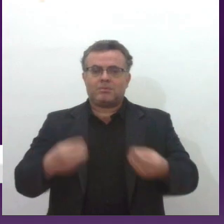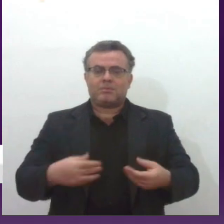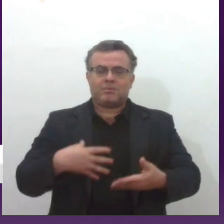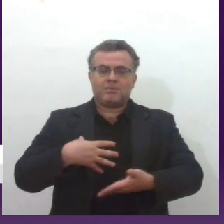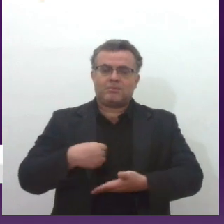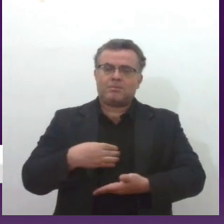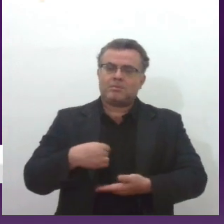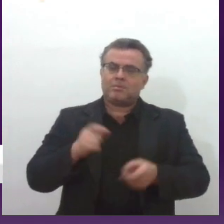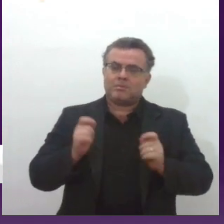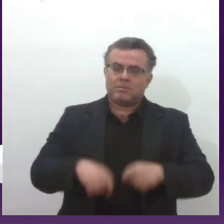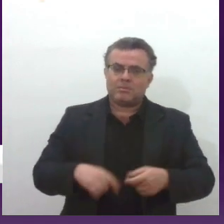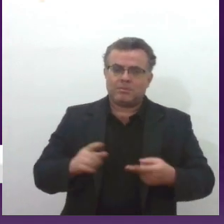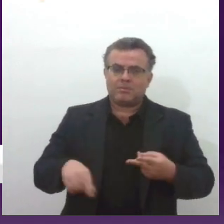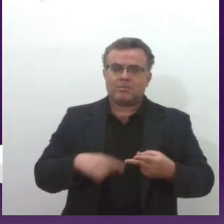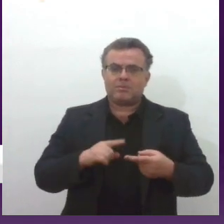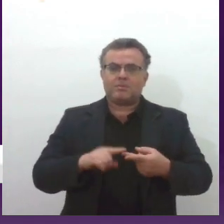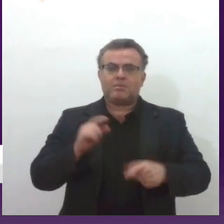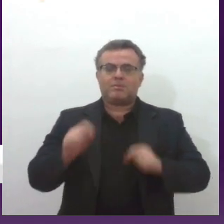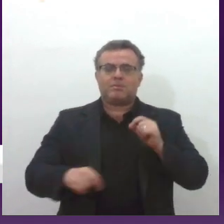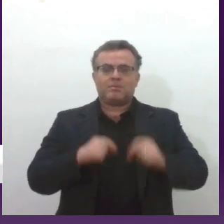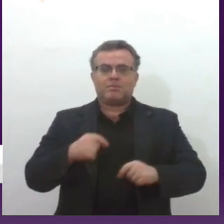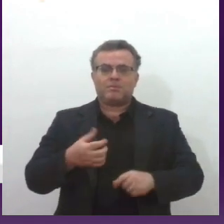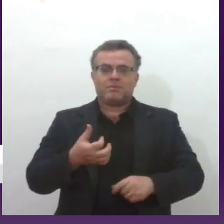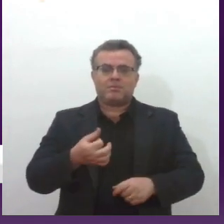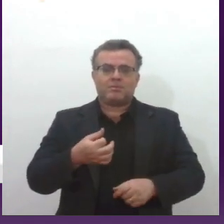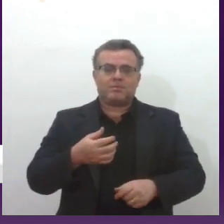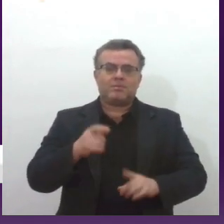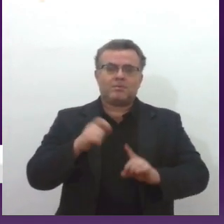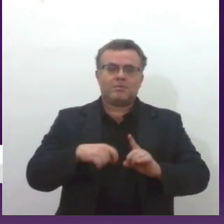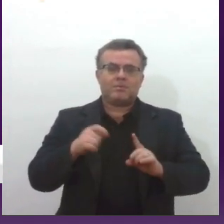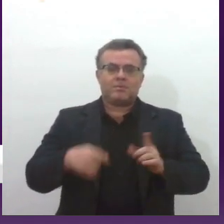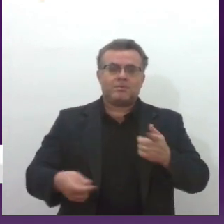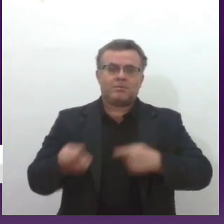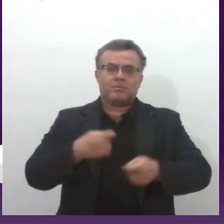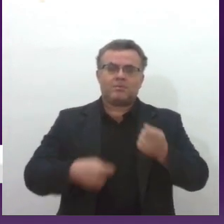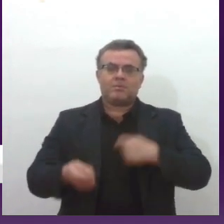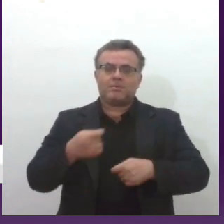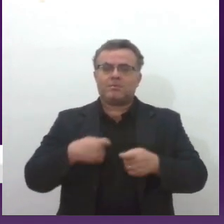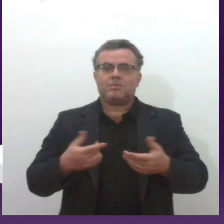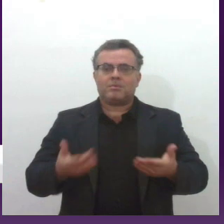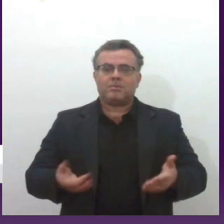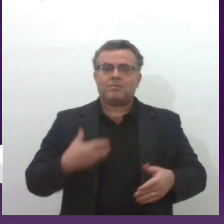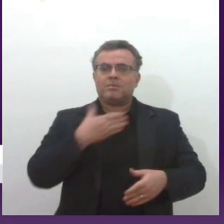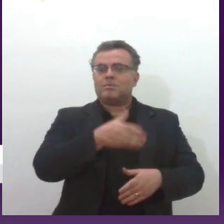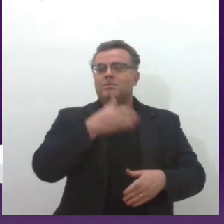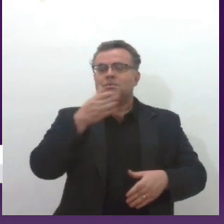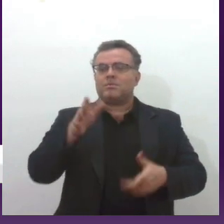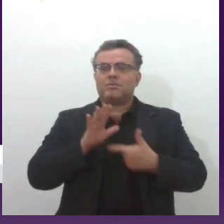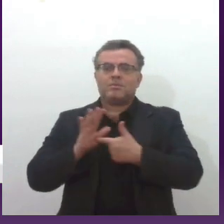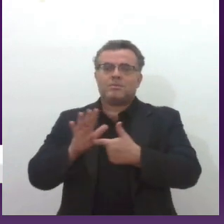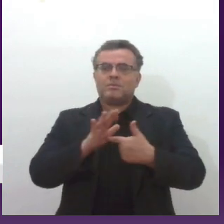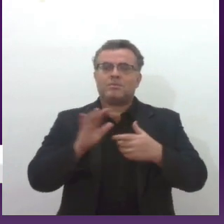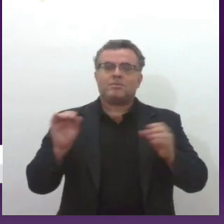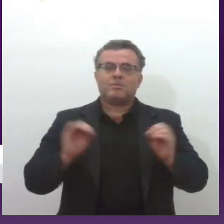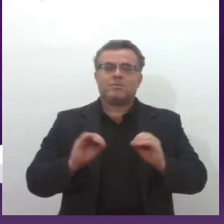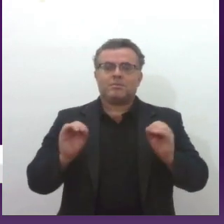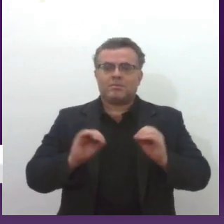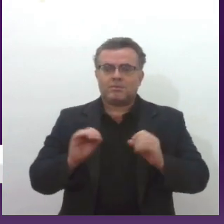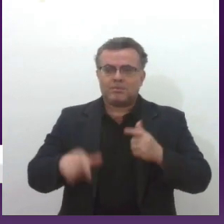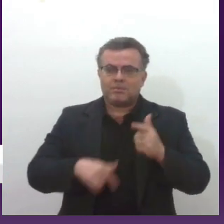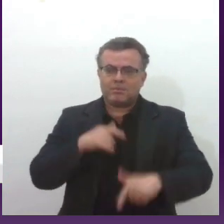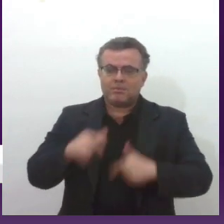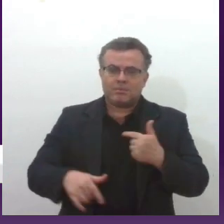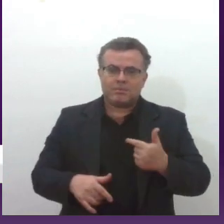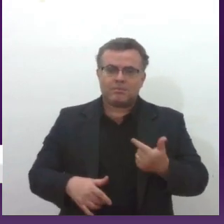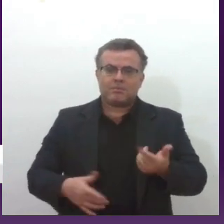e também esses seis meses ela fica num serviço administrativo, não se expondo à atividade operacional para não